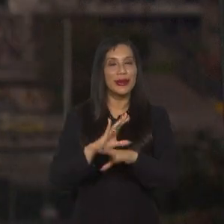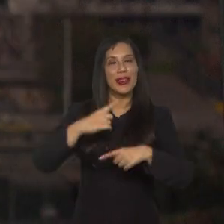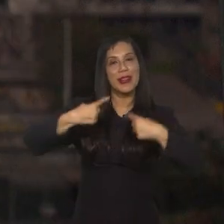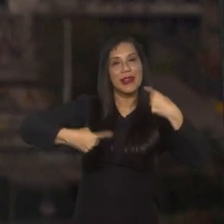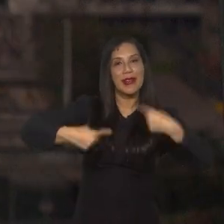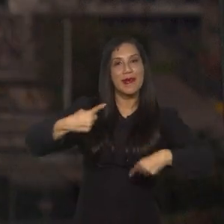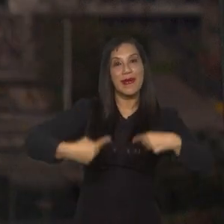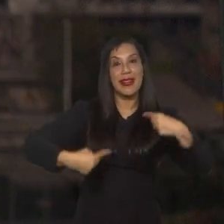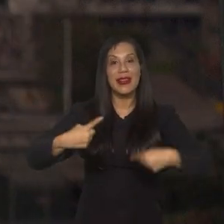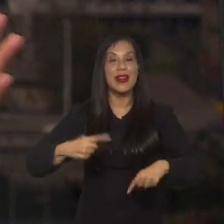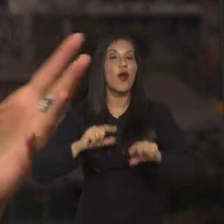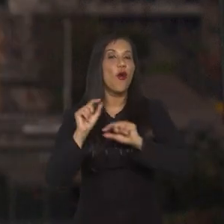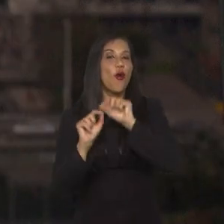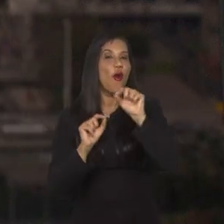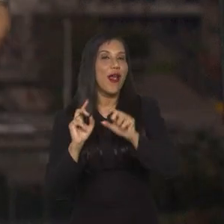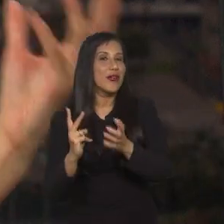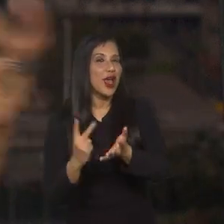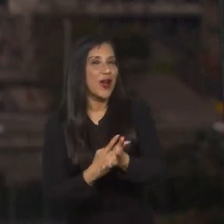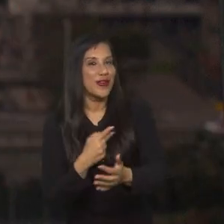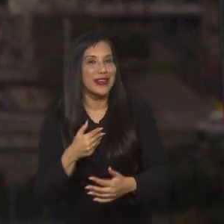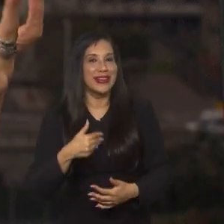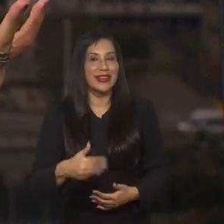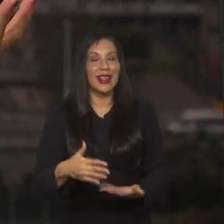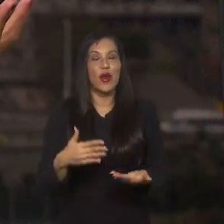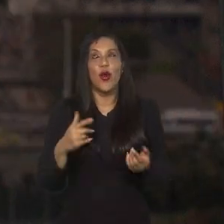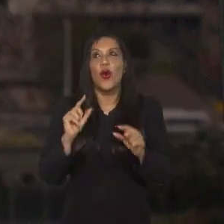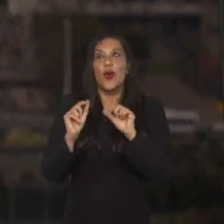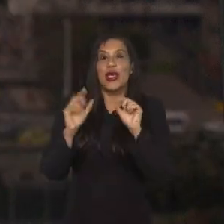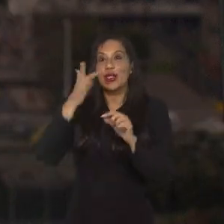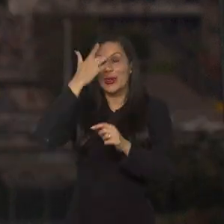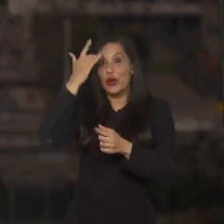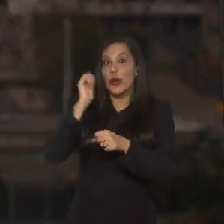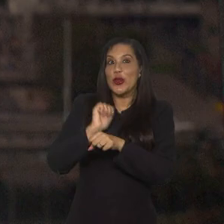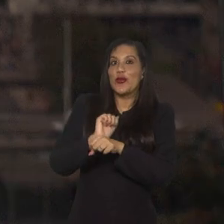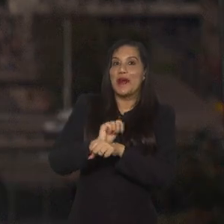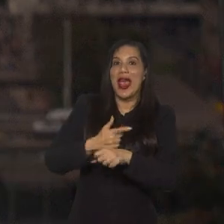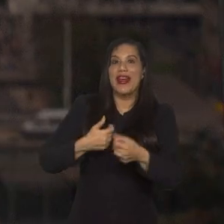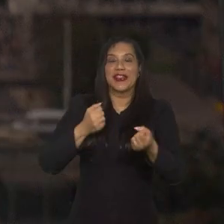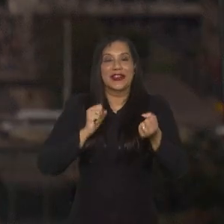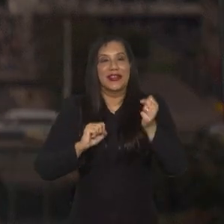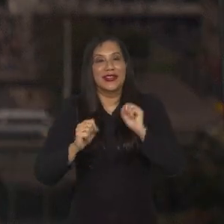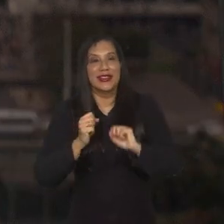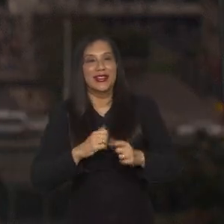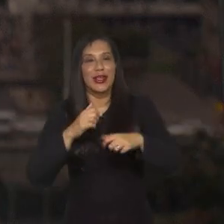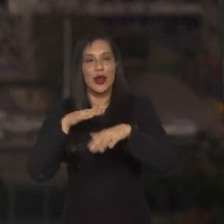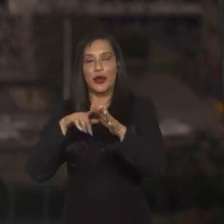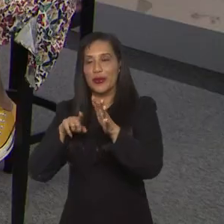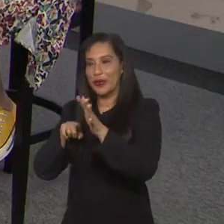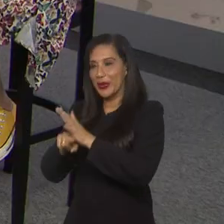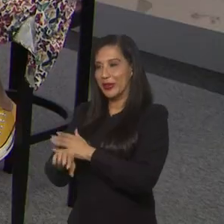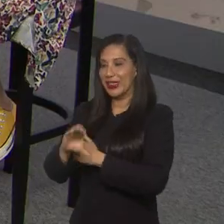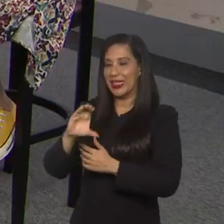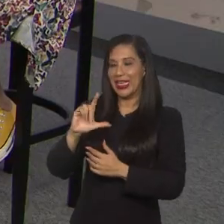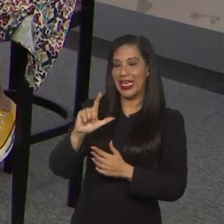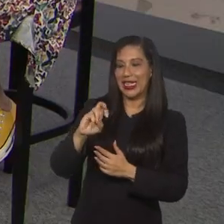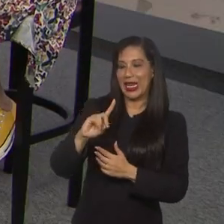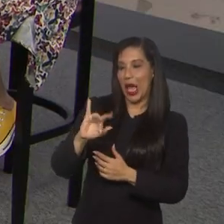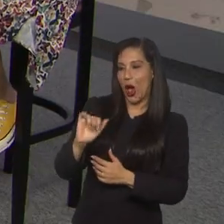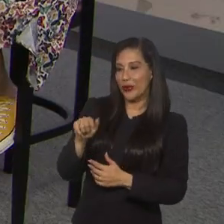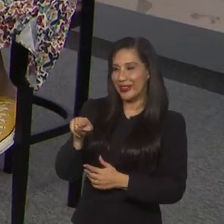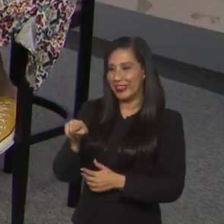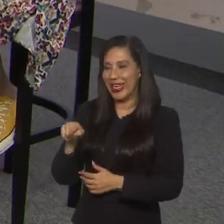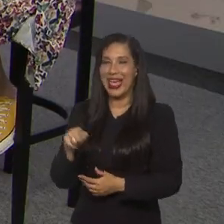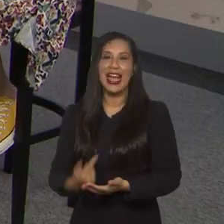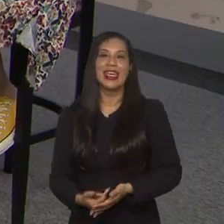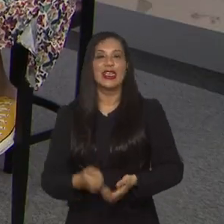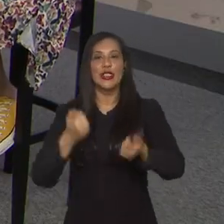vai rolar, o que pode rolar, qual é a expectativa. E aí eu começo com Cláudia, né? A gente esperou essa convocação, Cláudia,